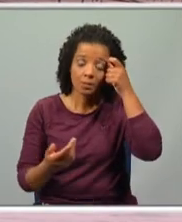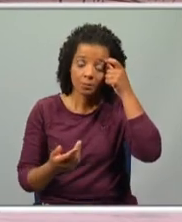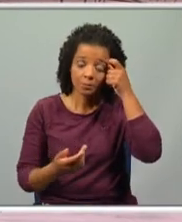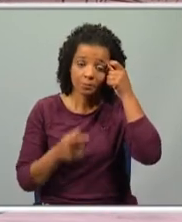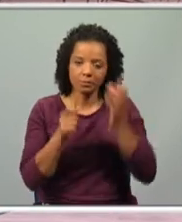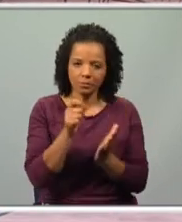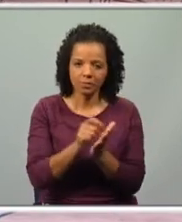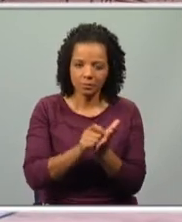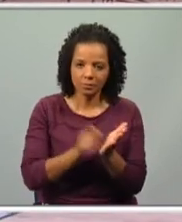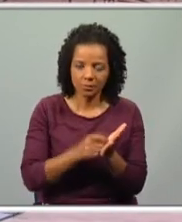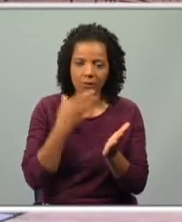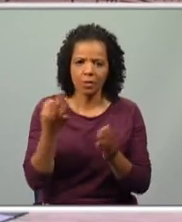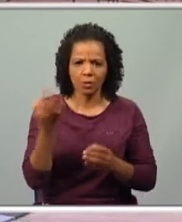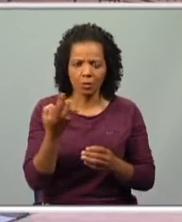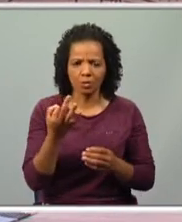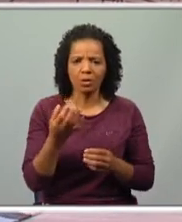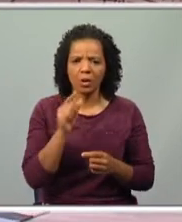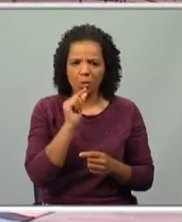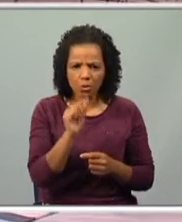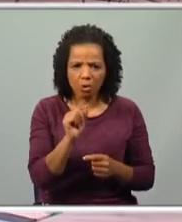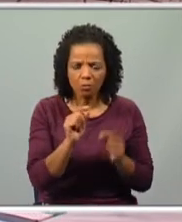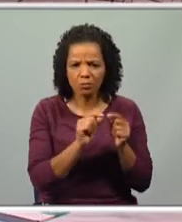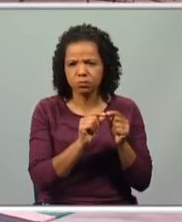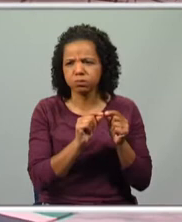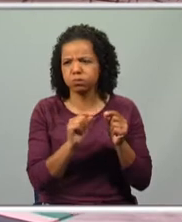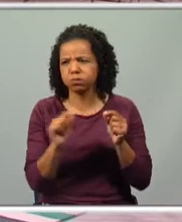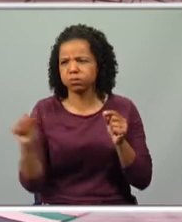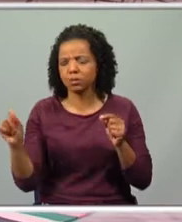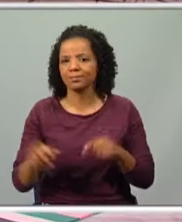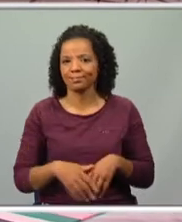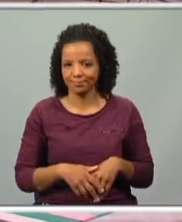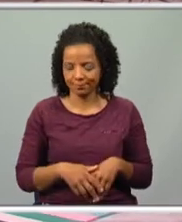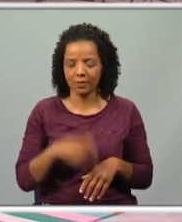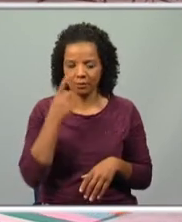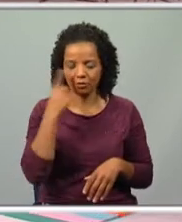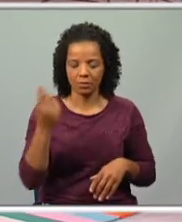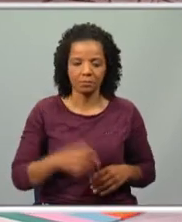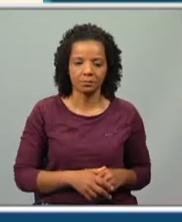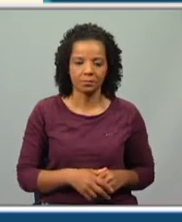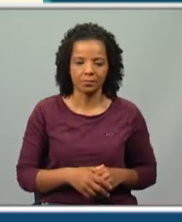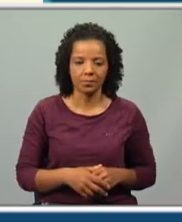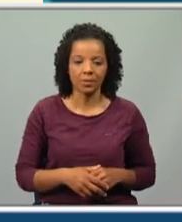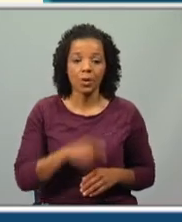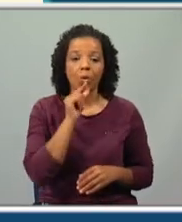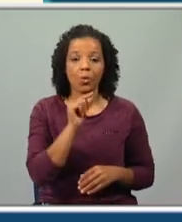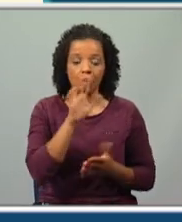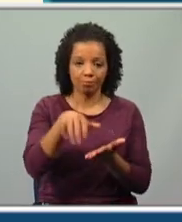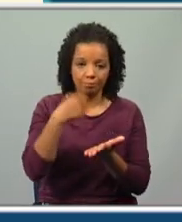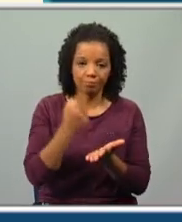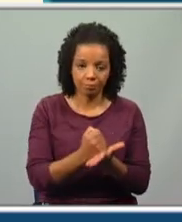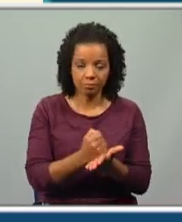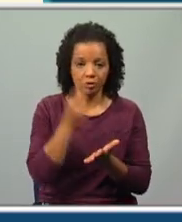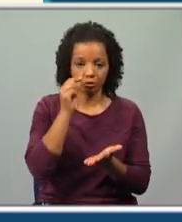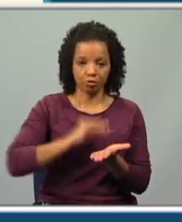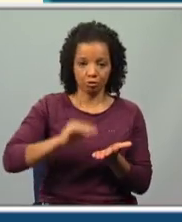tomar nota? De facto, os nomes são extensos, não é? Vamos então fazer a correção. O nome completo do